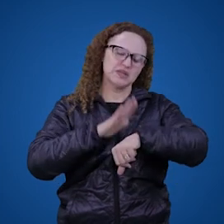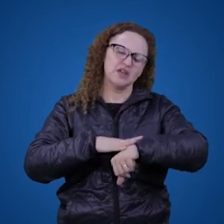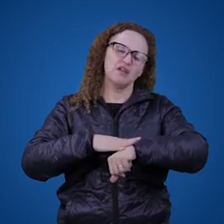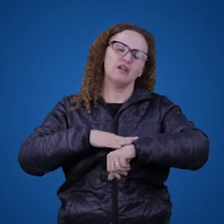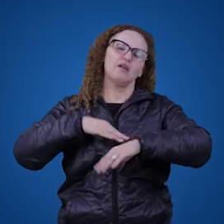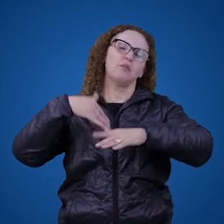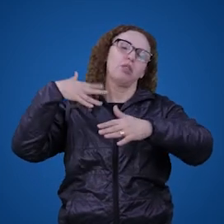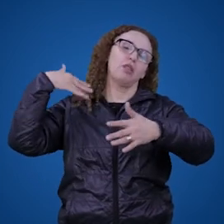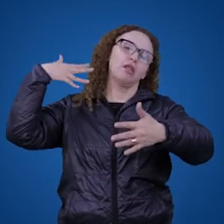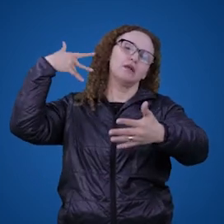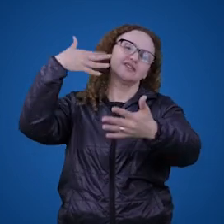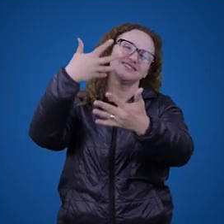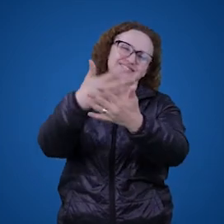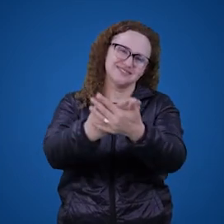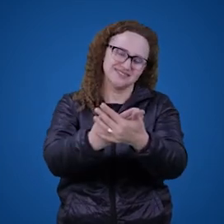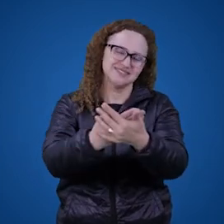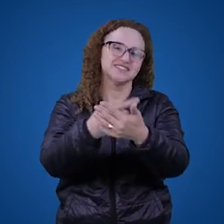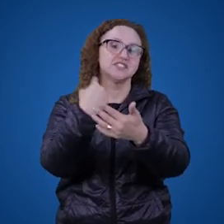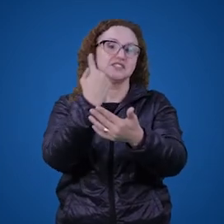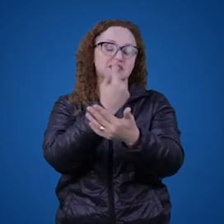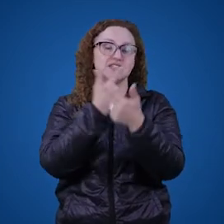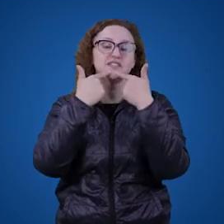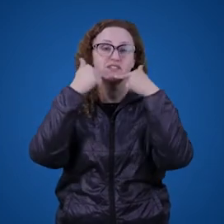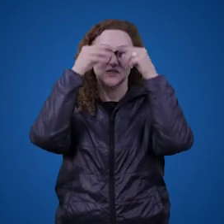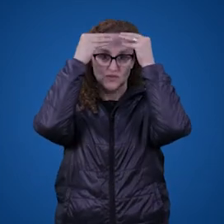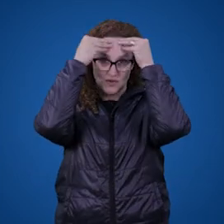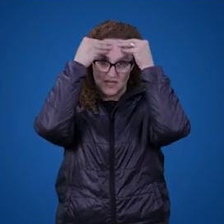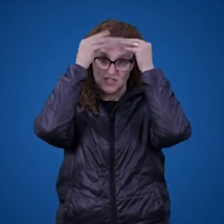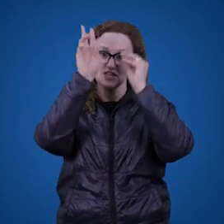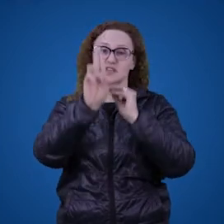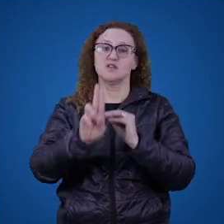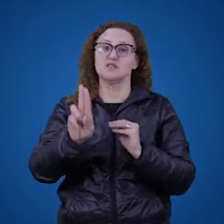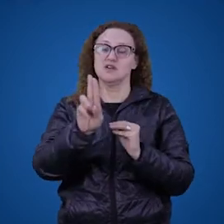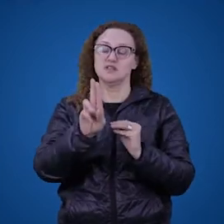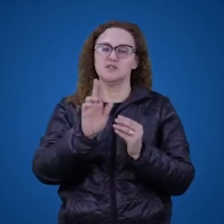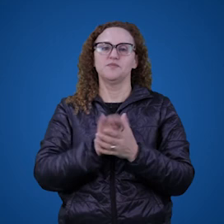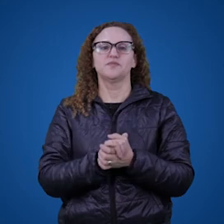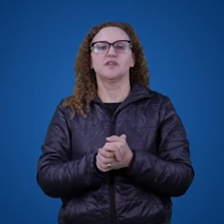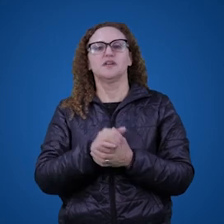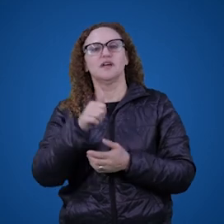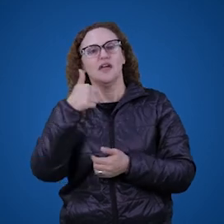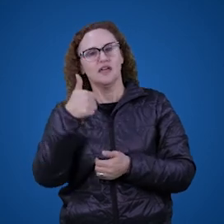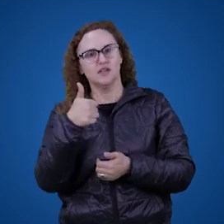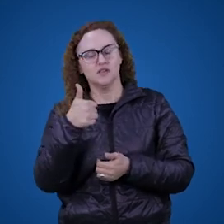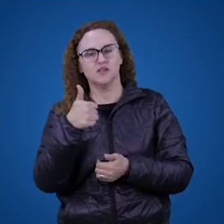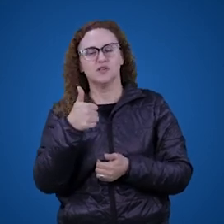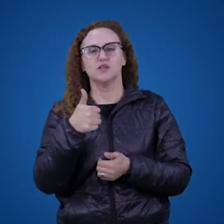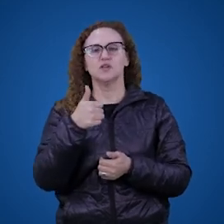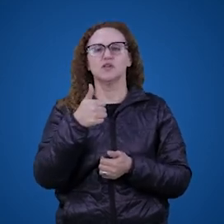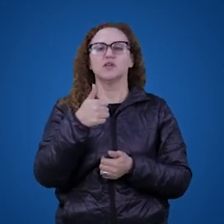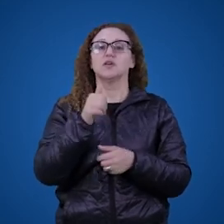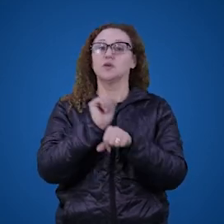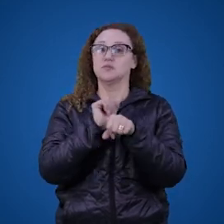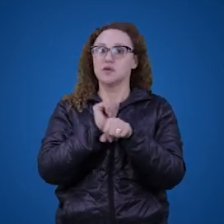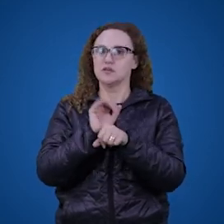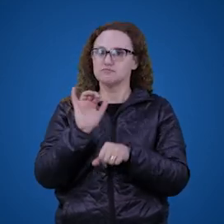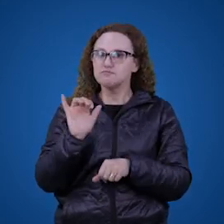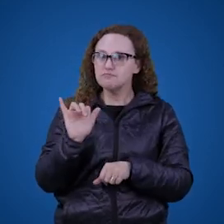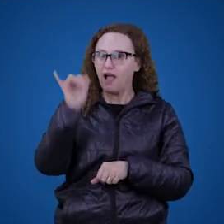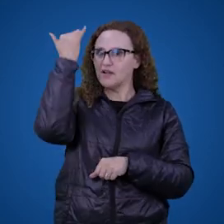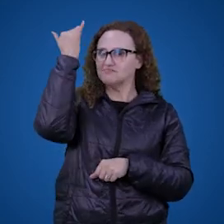dos contextos onde a linguagem é utilizada. Bem, é isso. Eu espero que vocês tenham